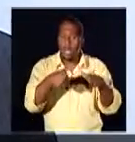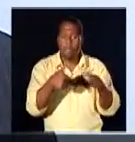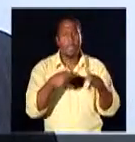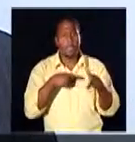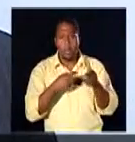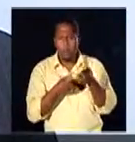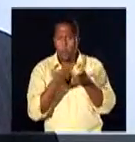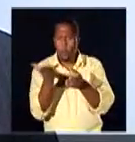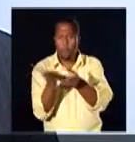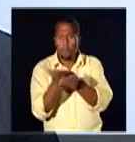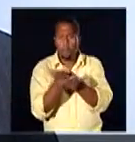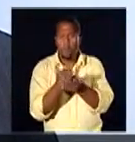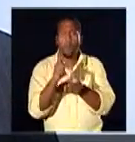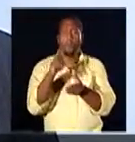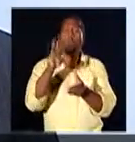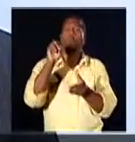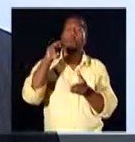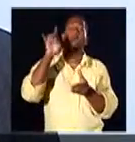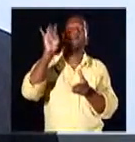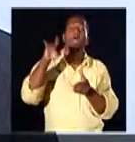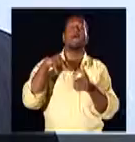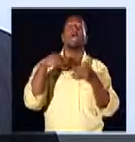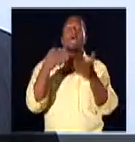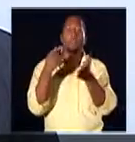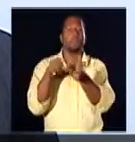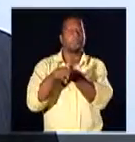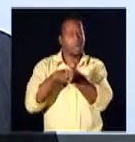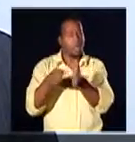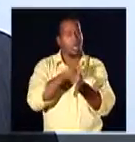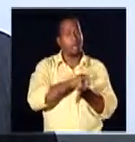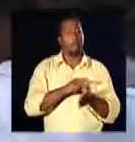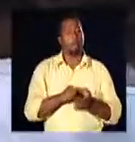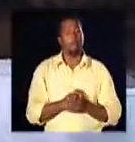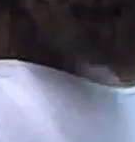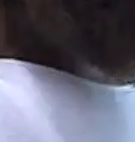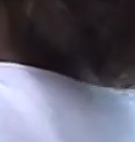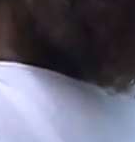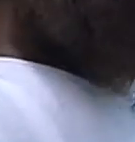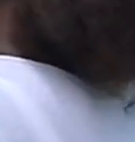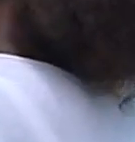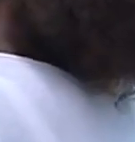procurar saber a idoneidade da empresa, se a empresa tem muitas reclamações no Procon.